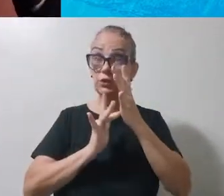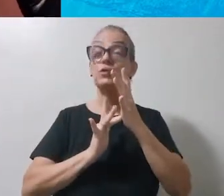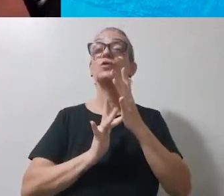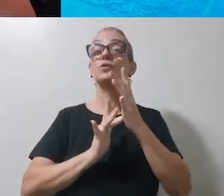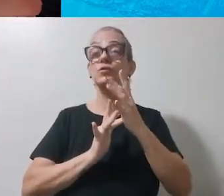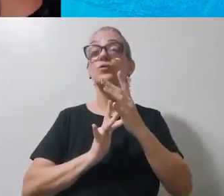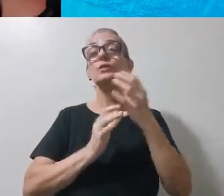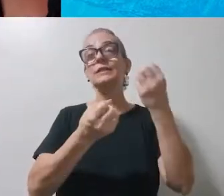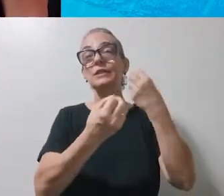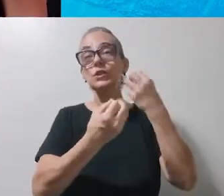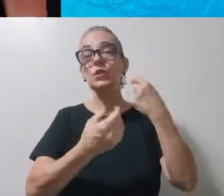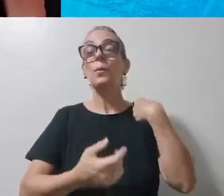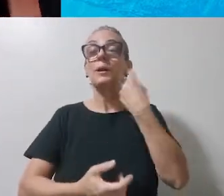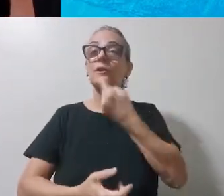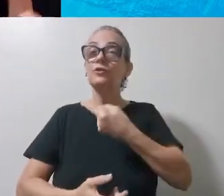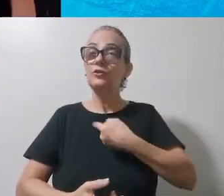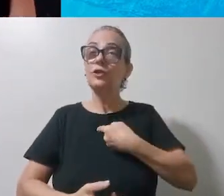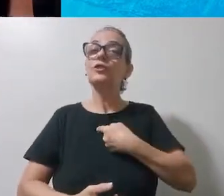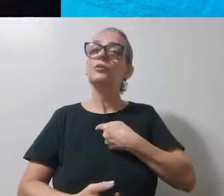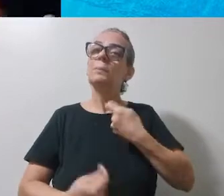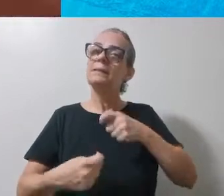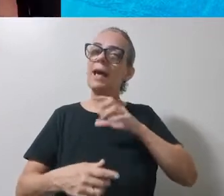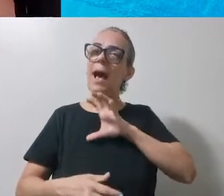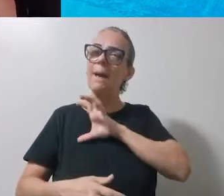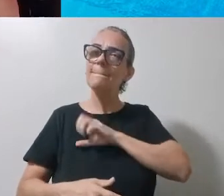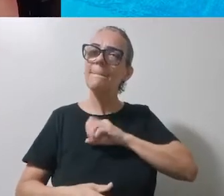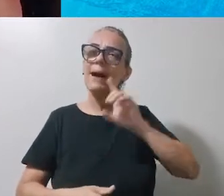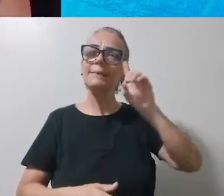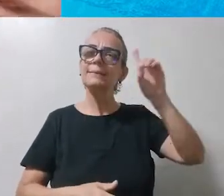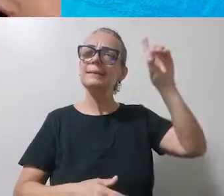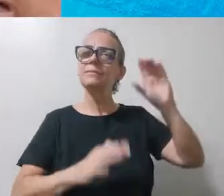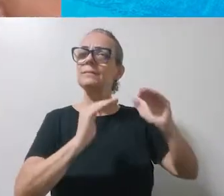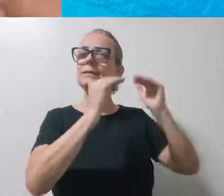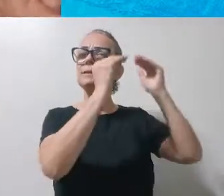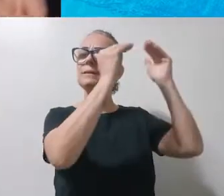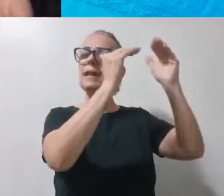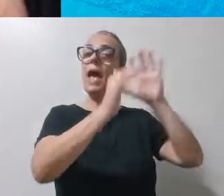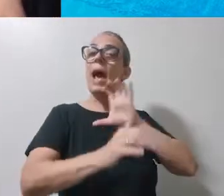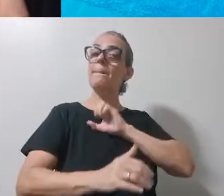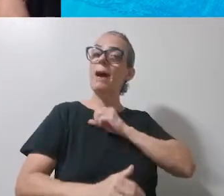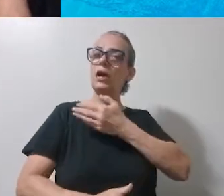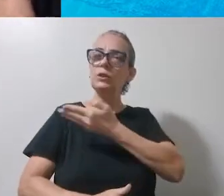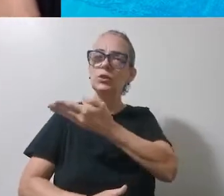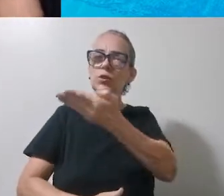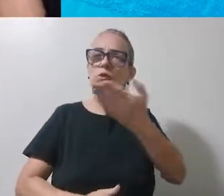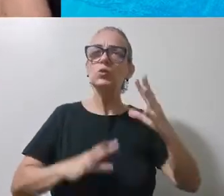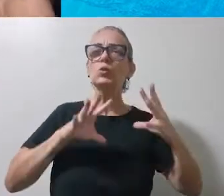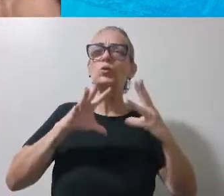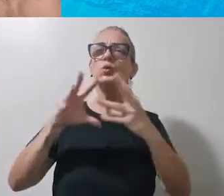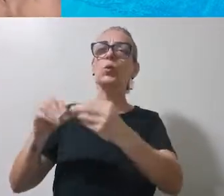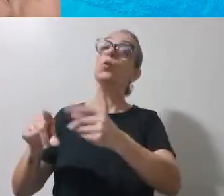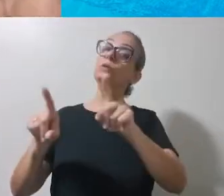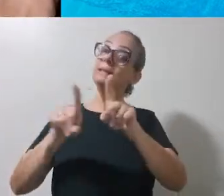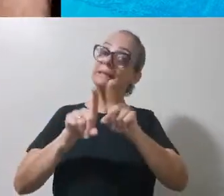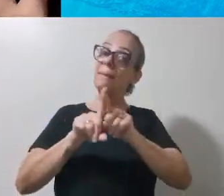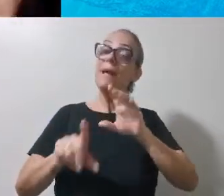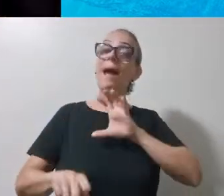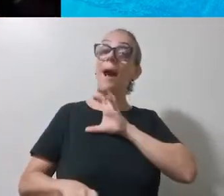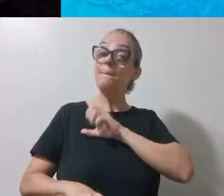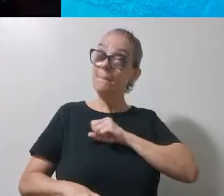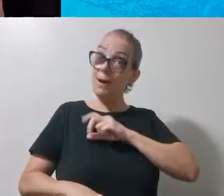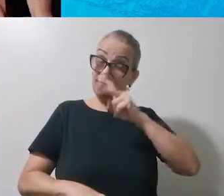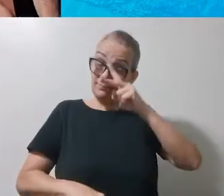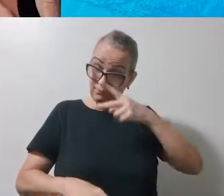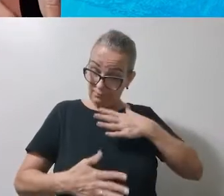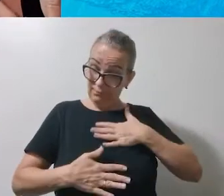Deus sobre todas as coisas. Amar a todos e a nós mesmos também, né? Amar